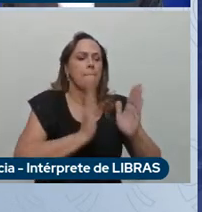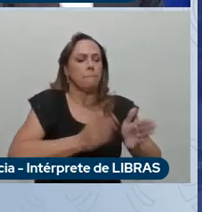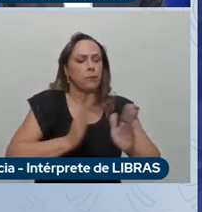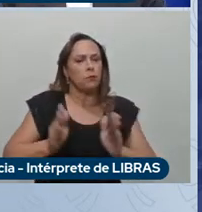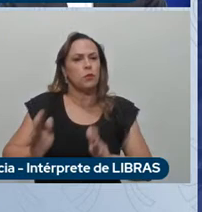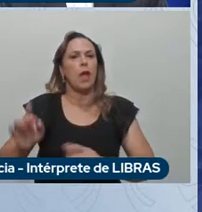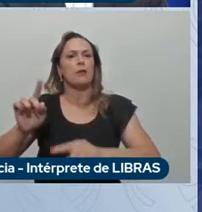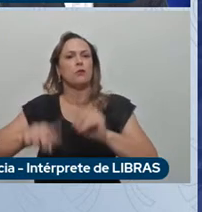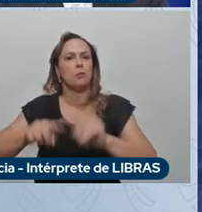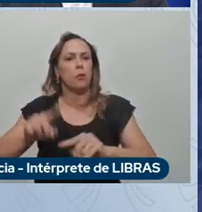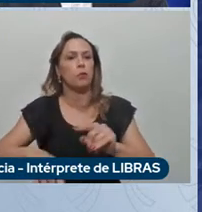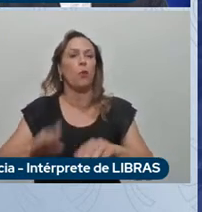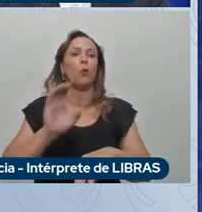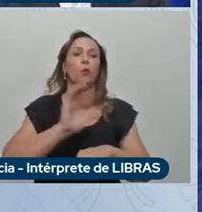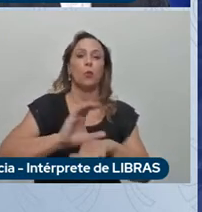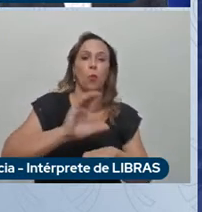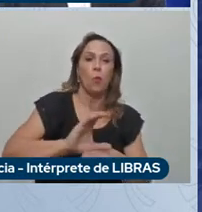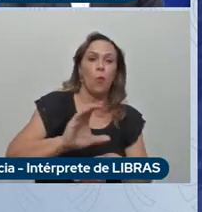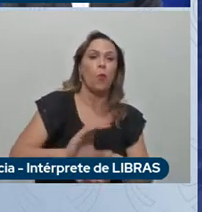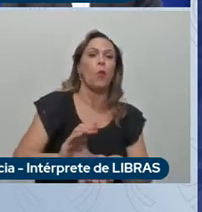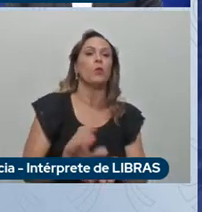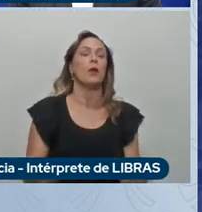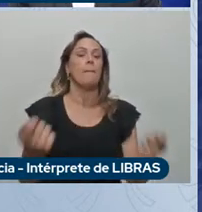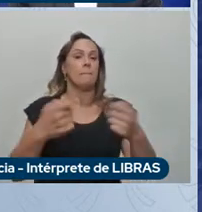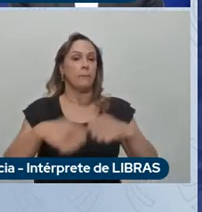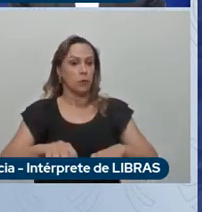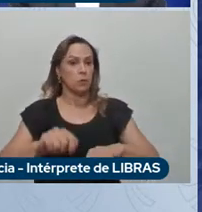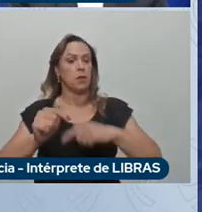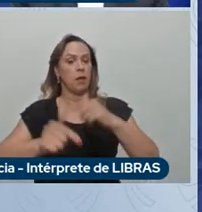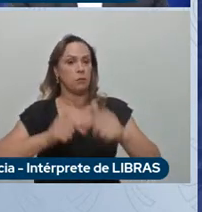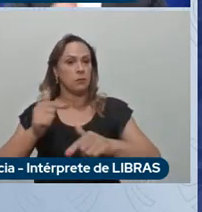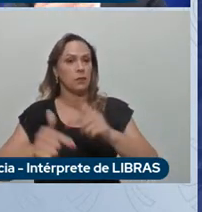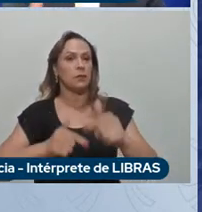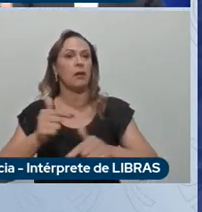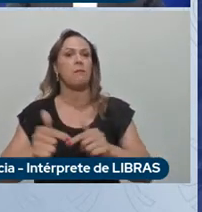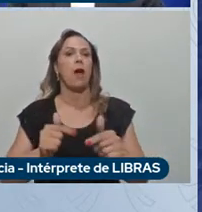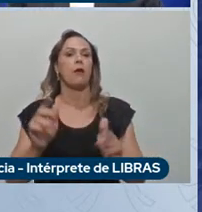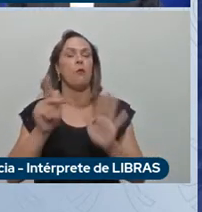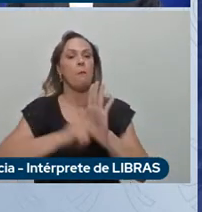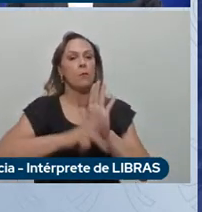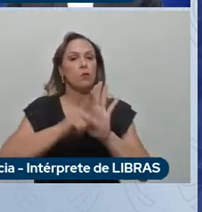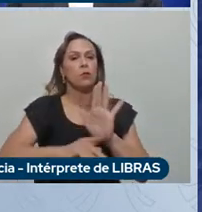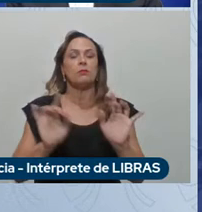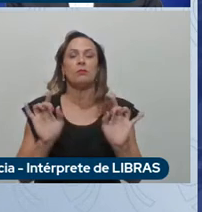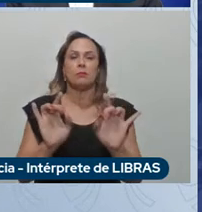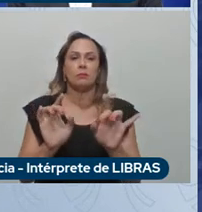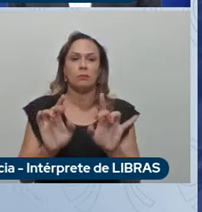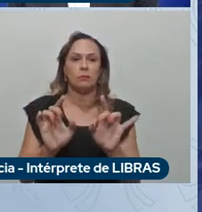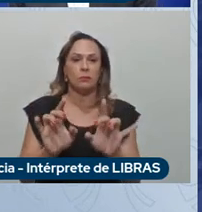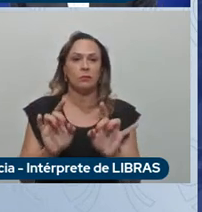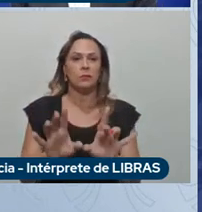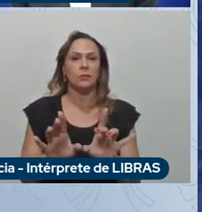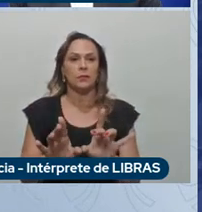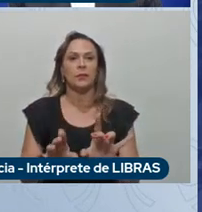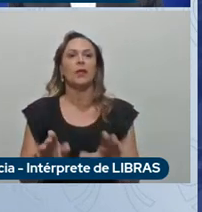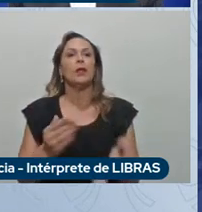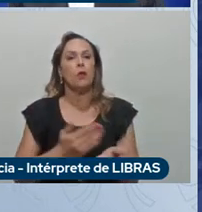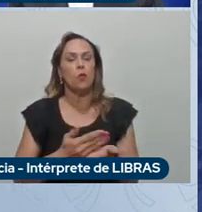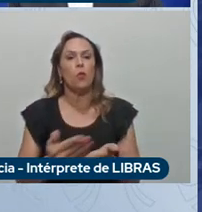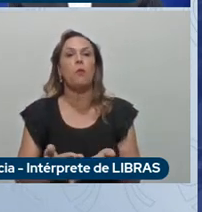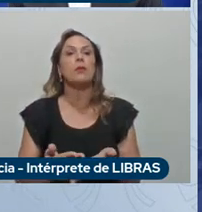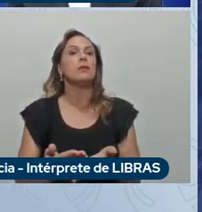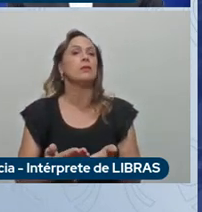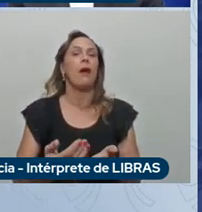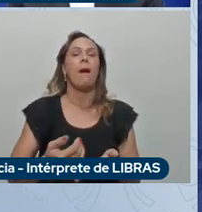e até possibilidade de trabalhar em projetos específicos e abrir cada vez mais vaga de